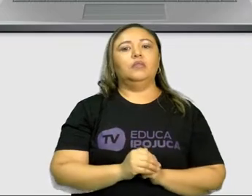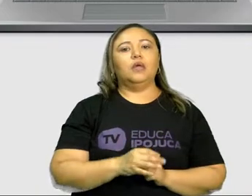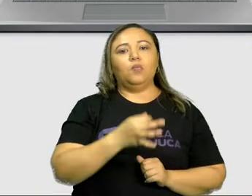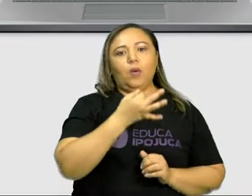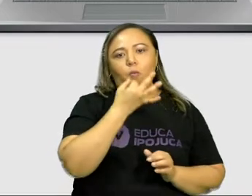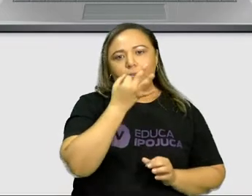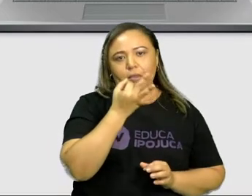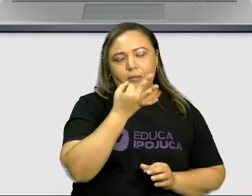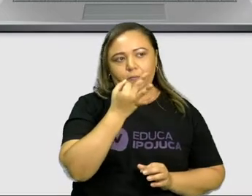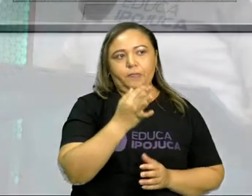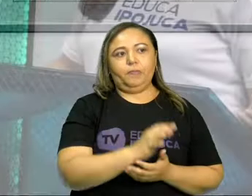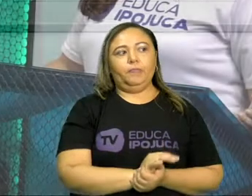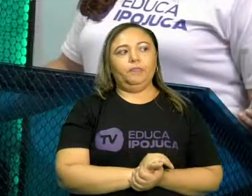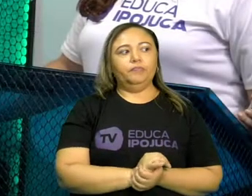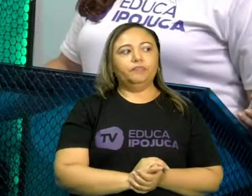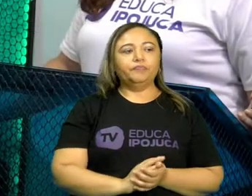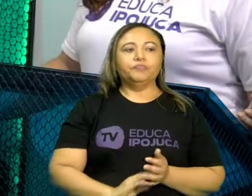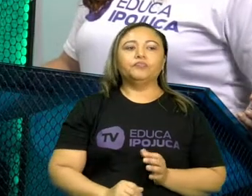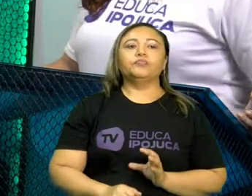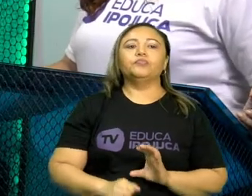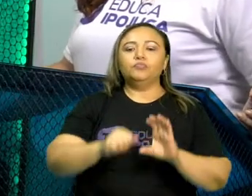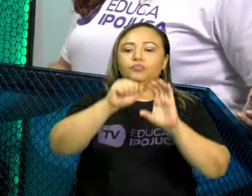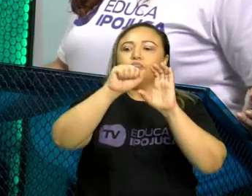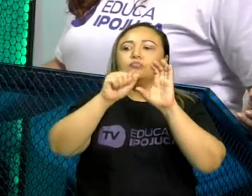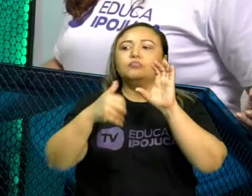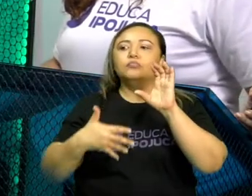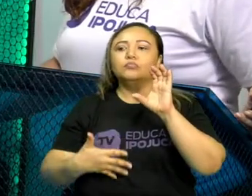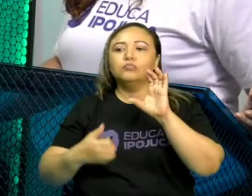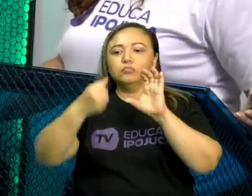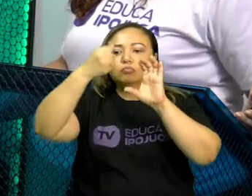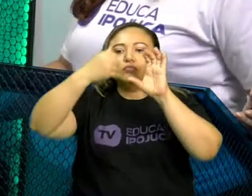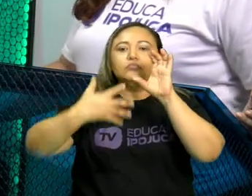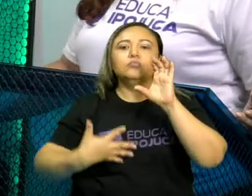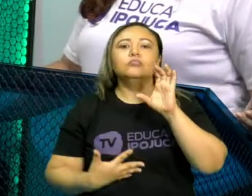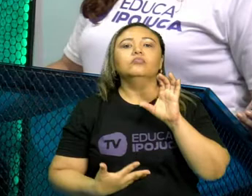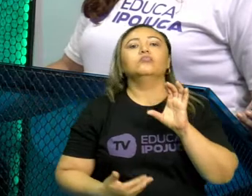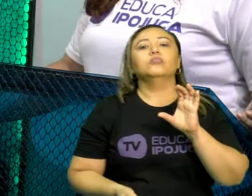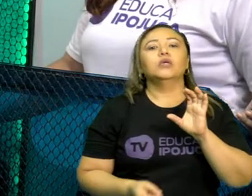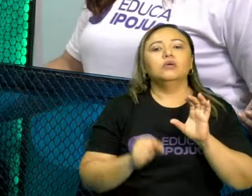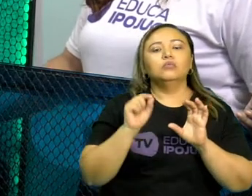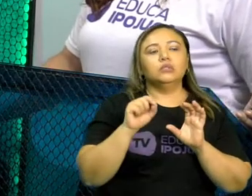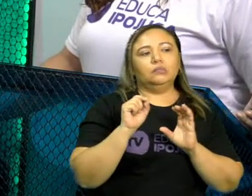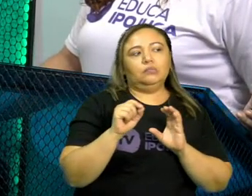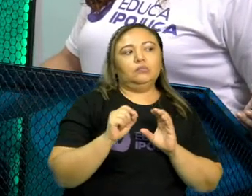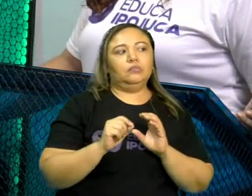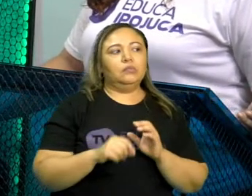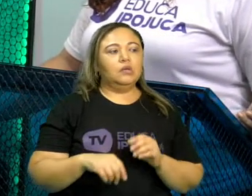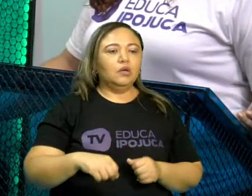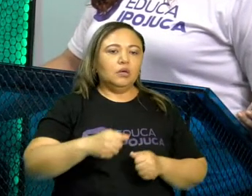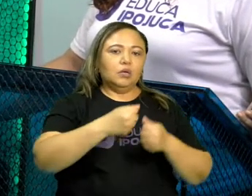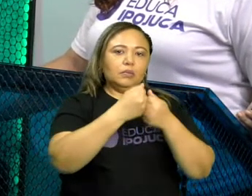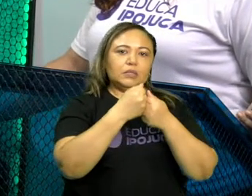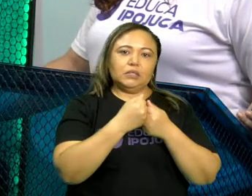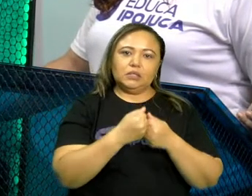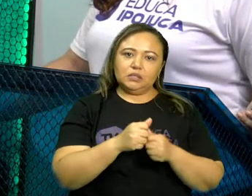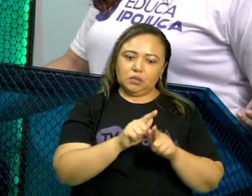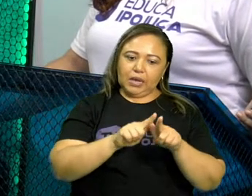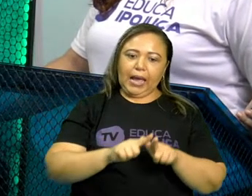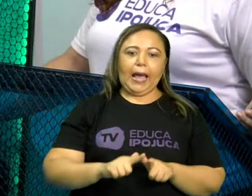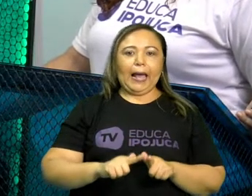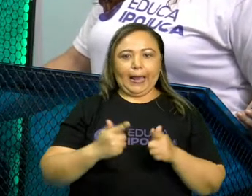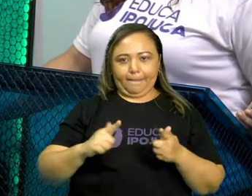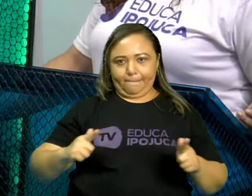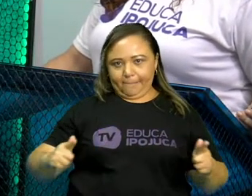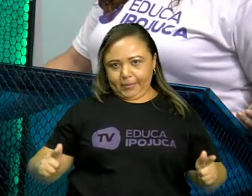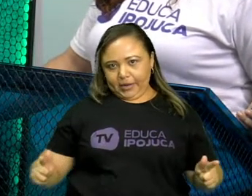Então vamos ver aí os conceitos. Que são esses modalizadores discursivos? São elementos gramaticais